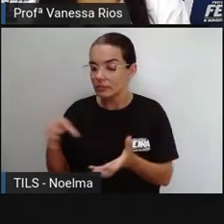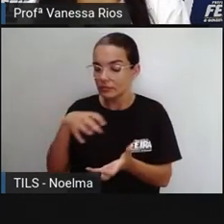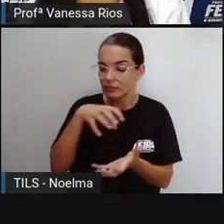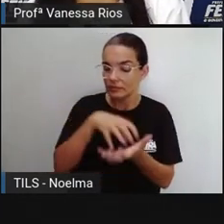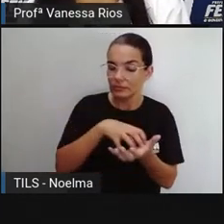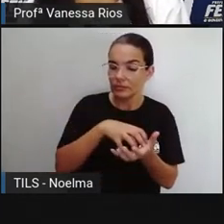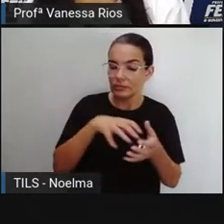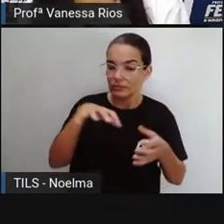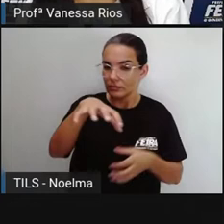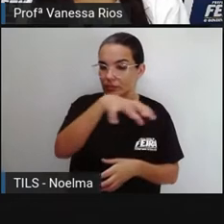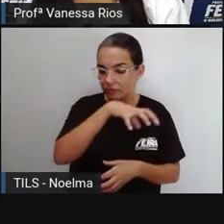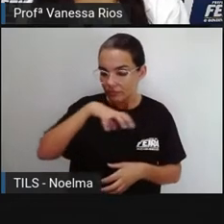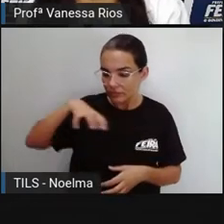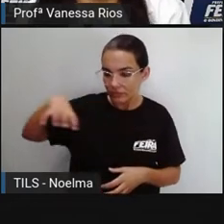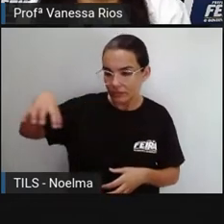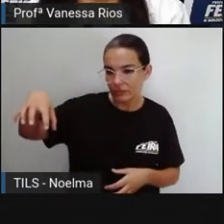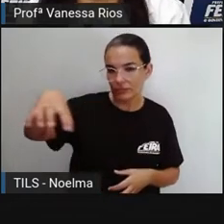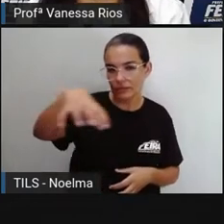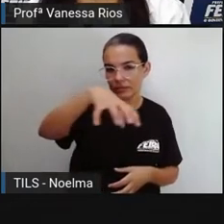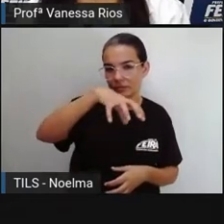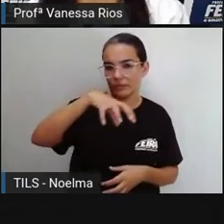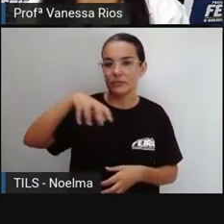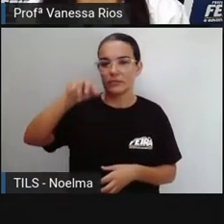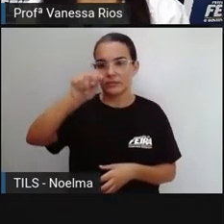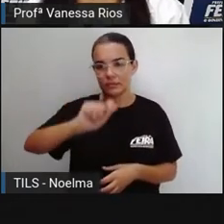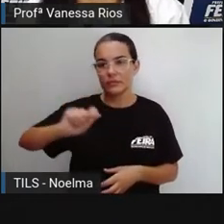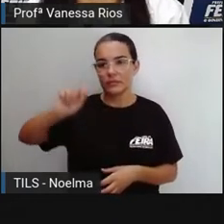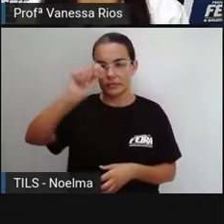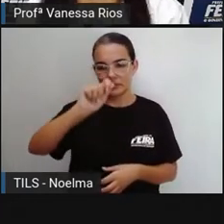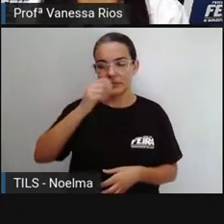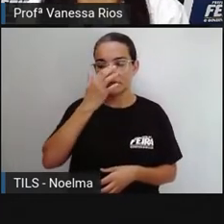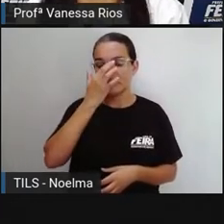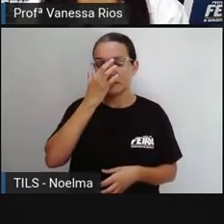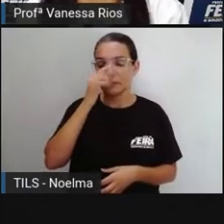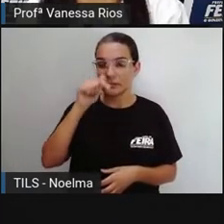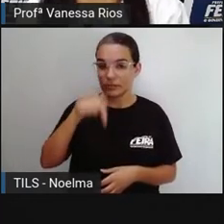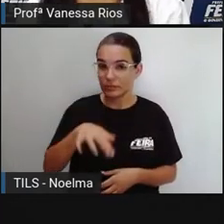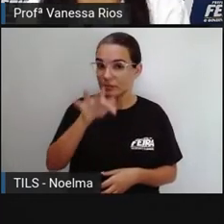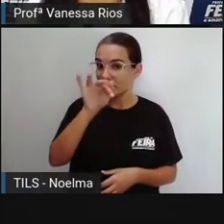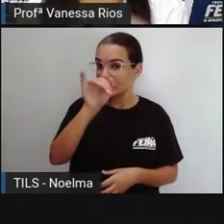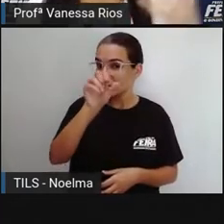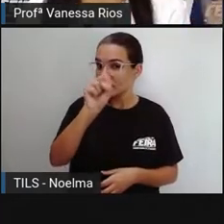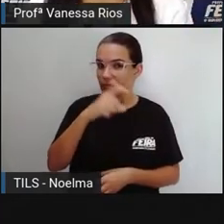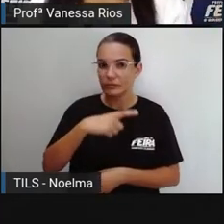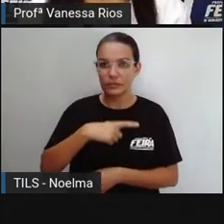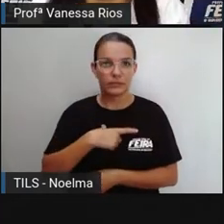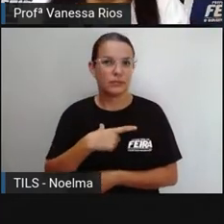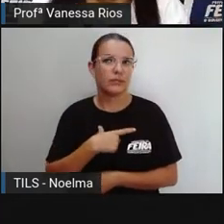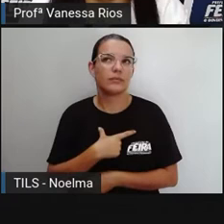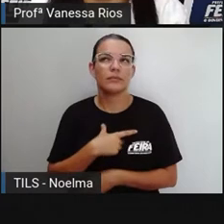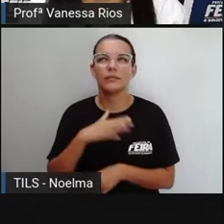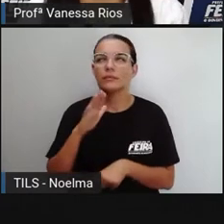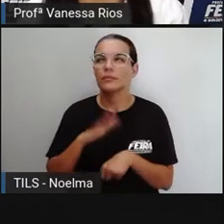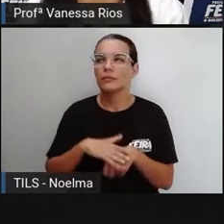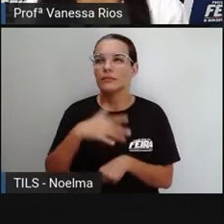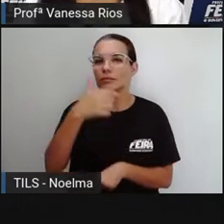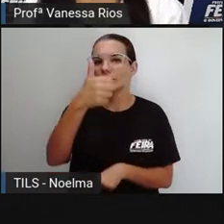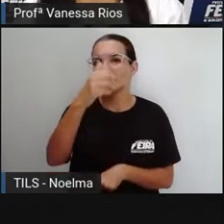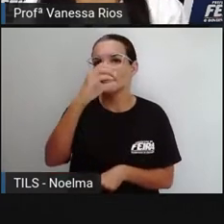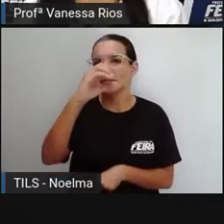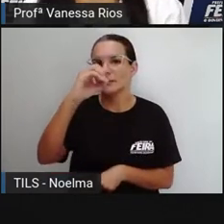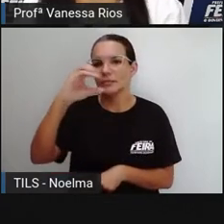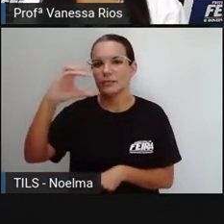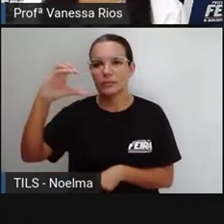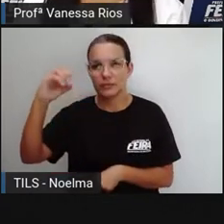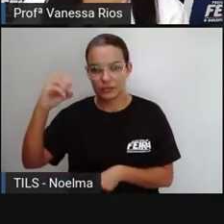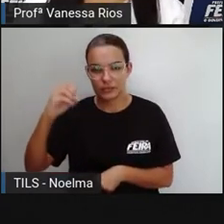ocupado por todo o bairro. E a gente já viu aí que Feira de Santana, por exemplo, tem mais de 100 bairros, né? E,